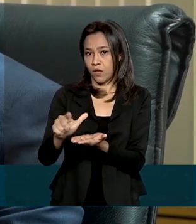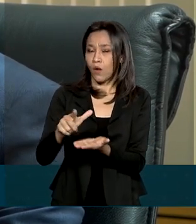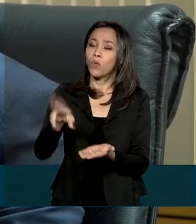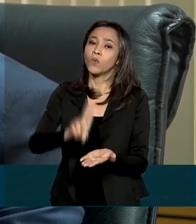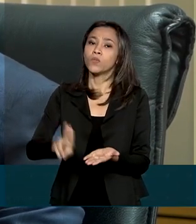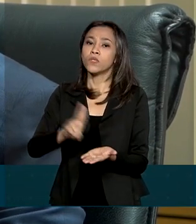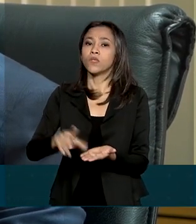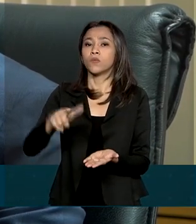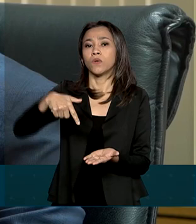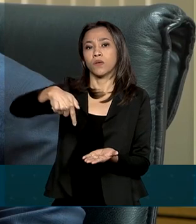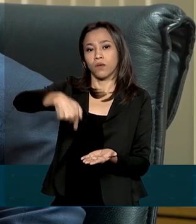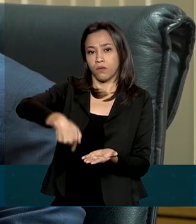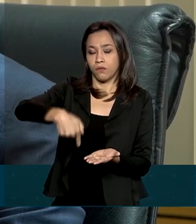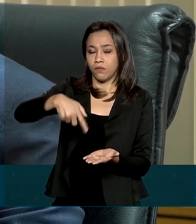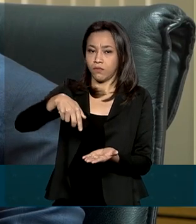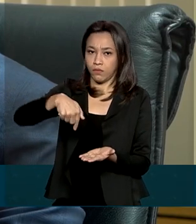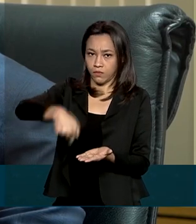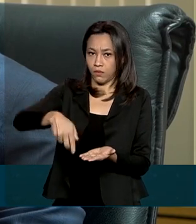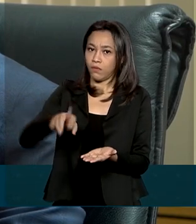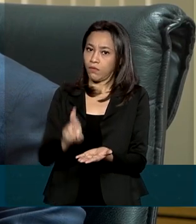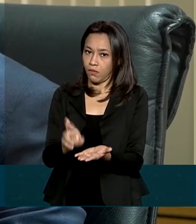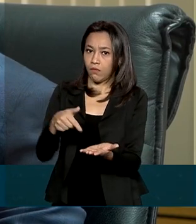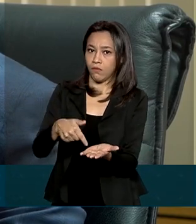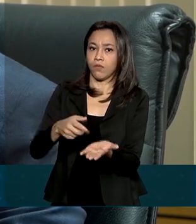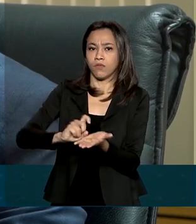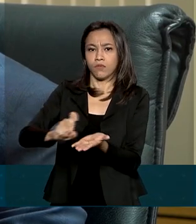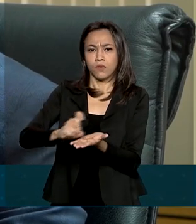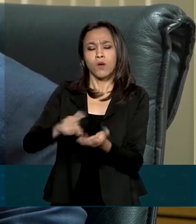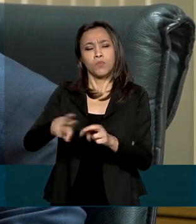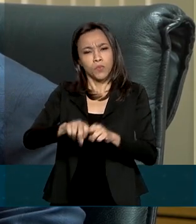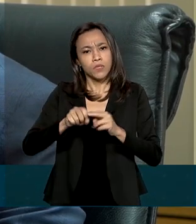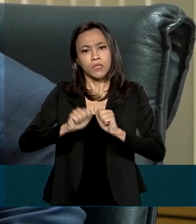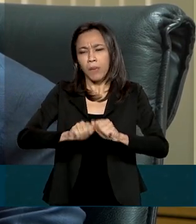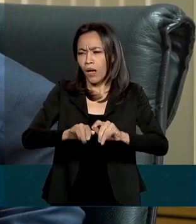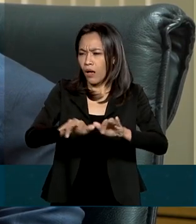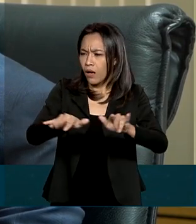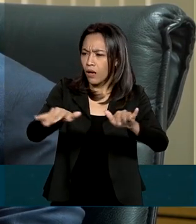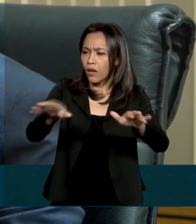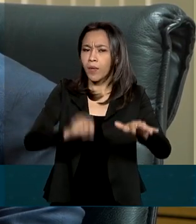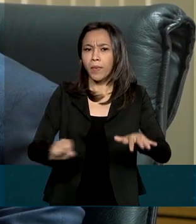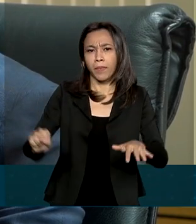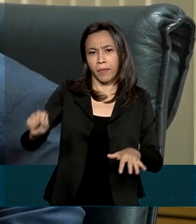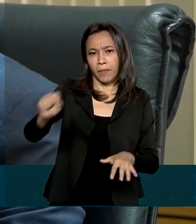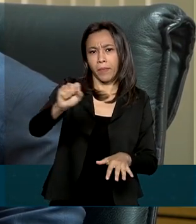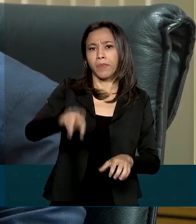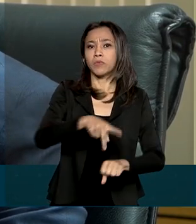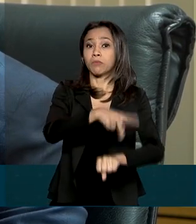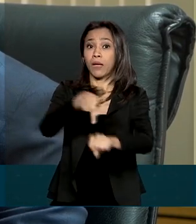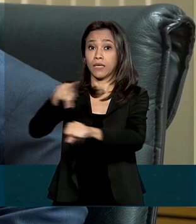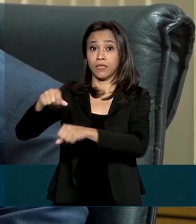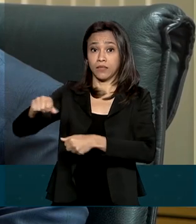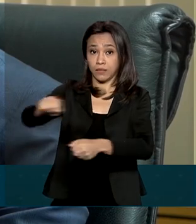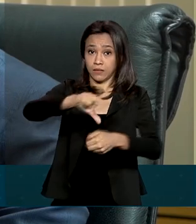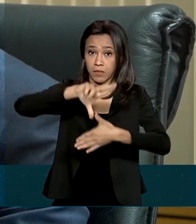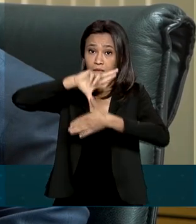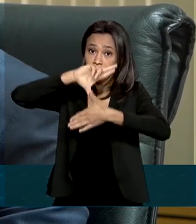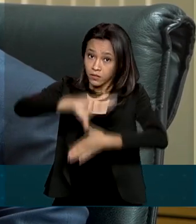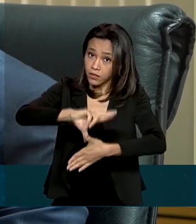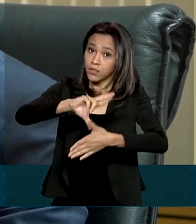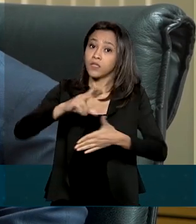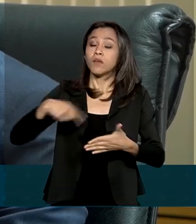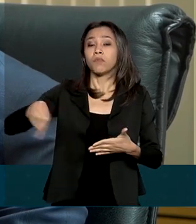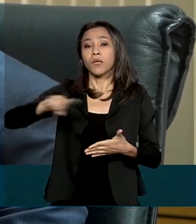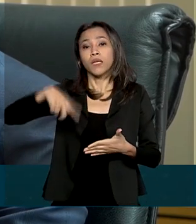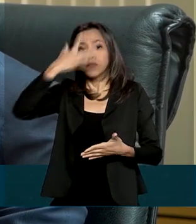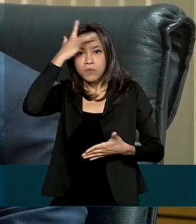precisava, então, de um instrumento, ampliar a atuação desse instrumento nos demais países da América Latina, de modo que os condutores